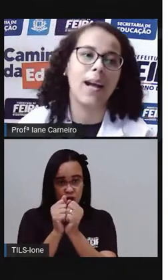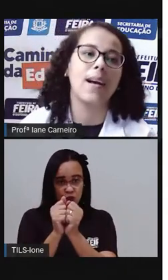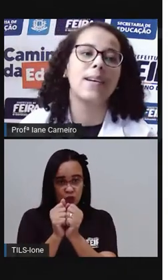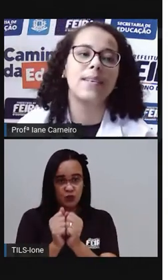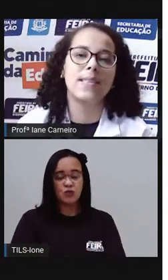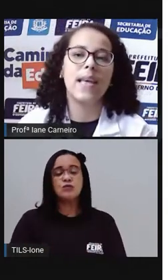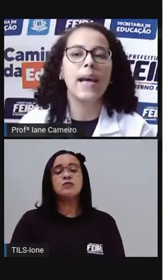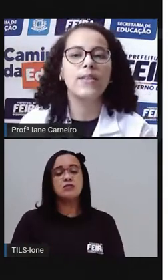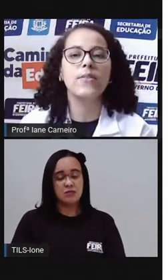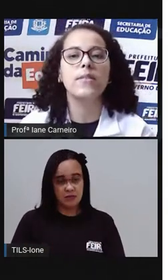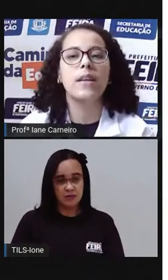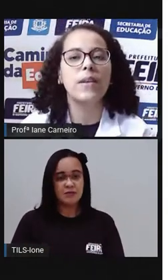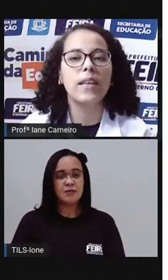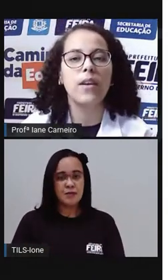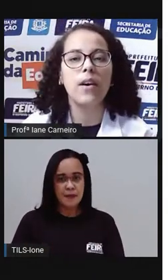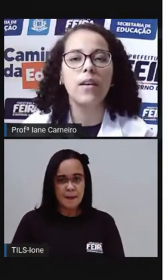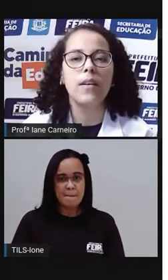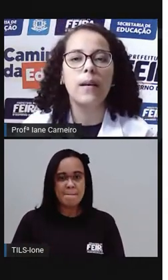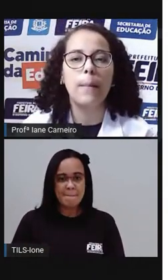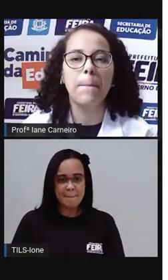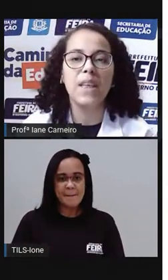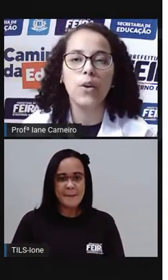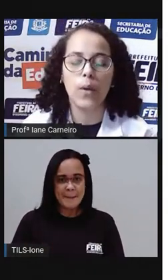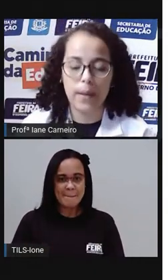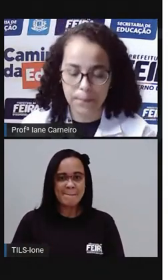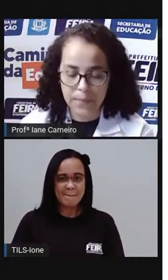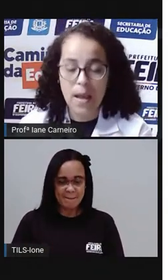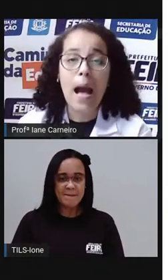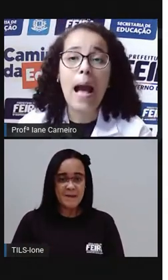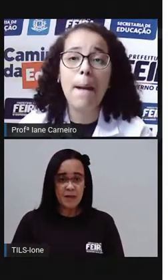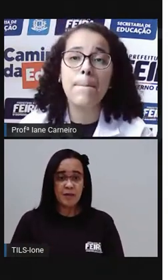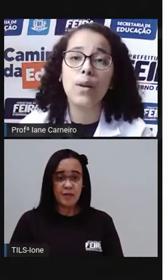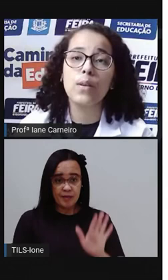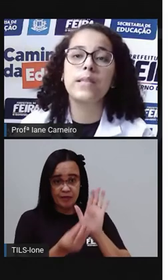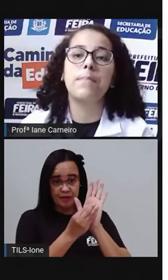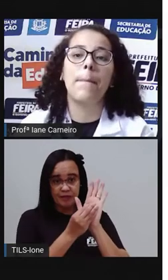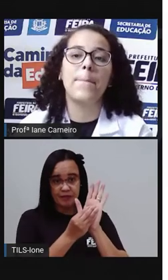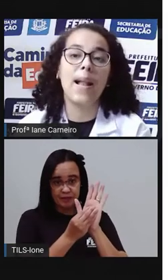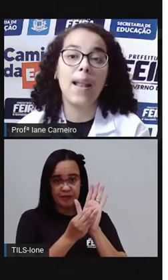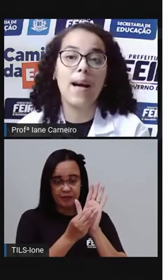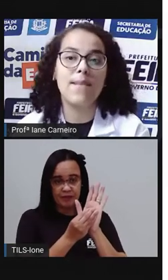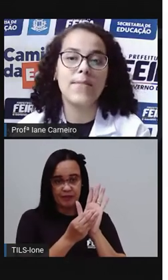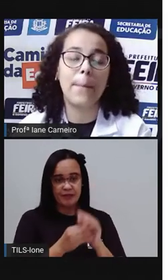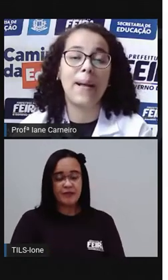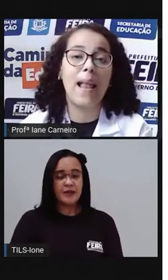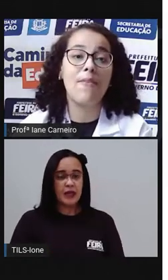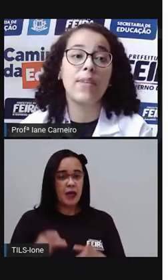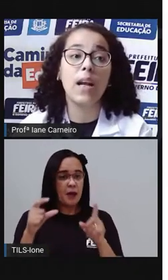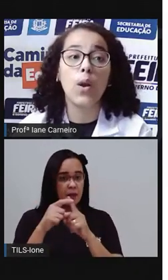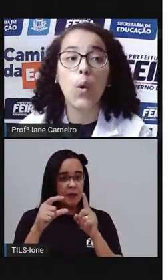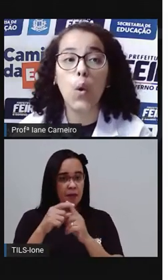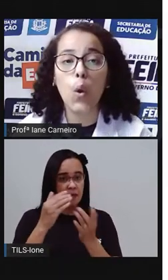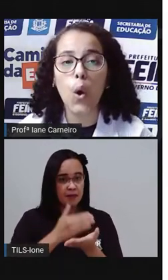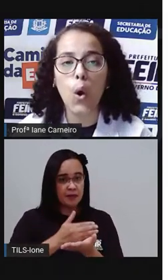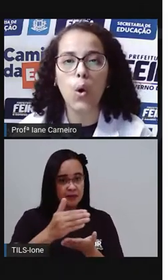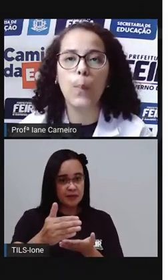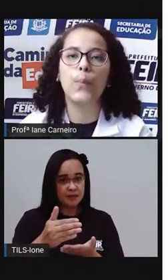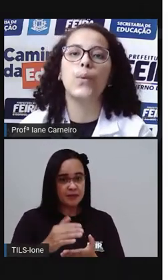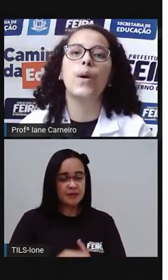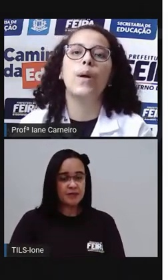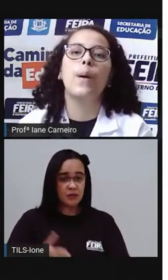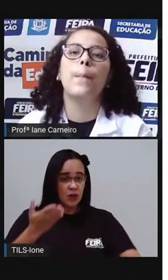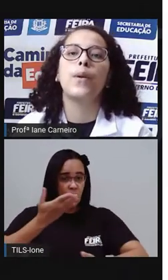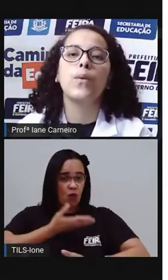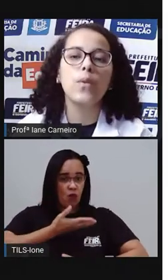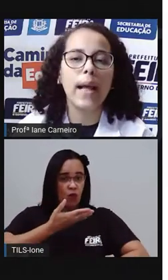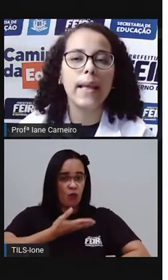Minhoca. Certo? Então aqui, ó. Minhoca. A próxima palavra é a palavra corpo.